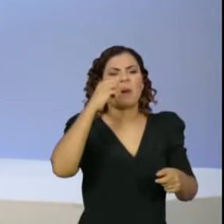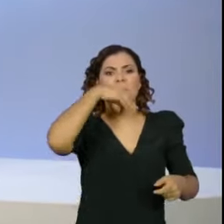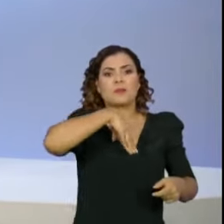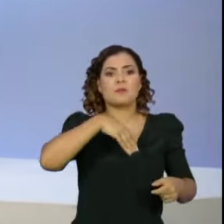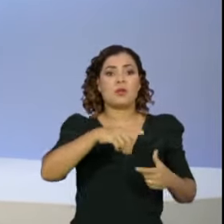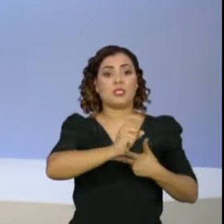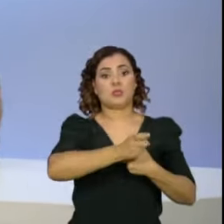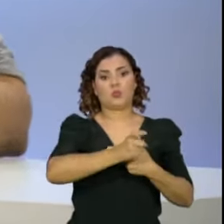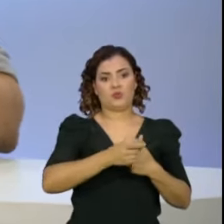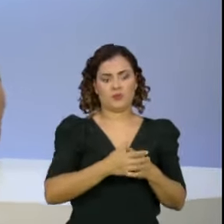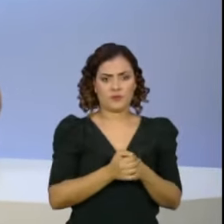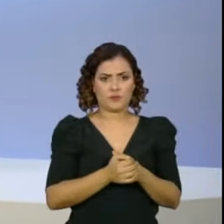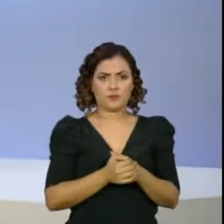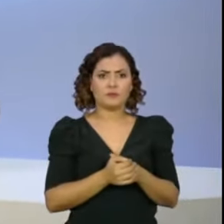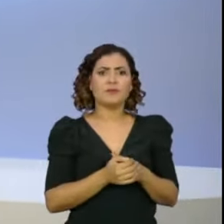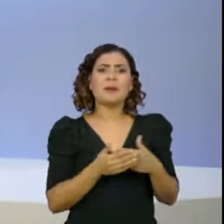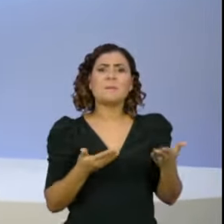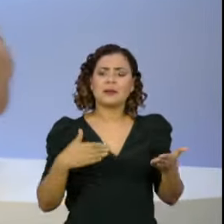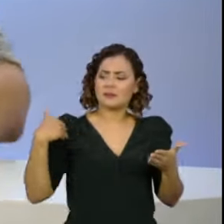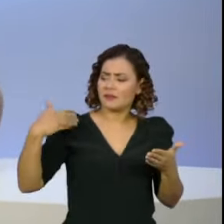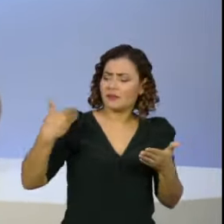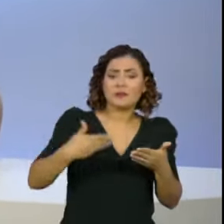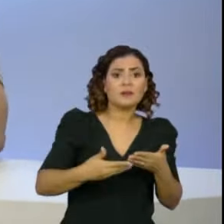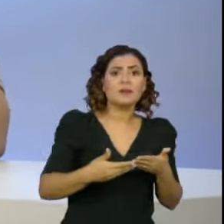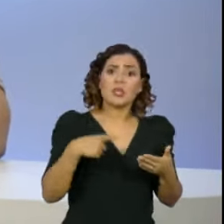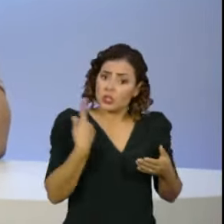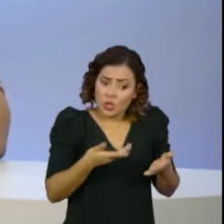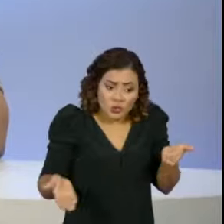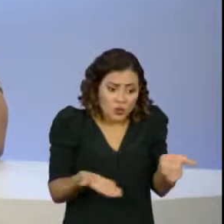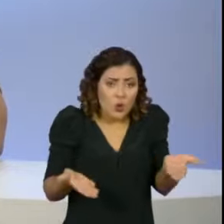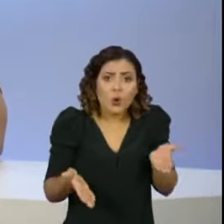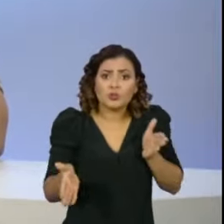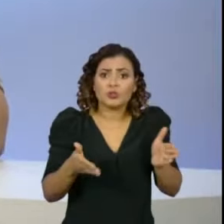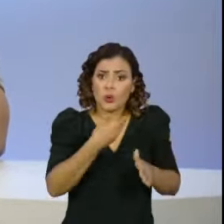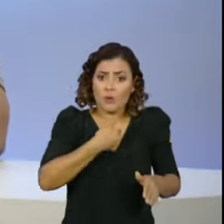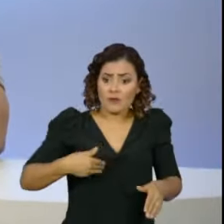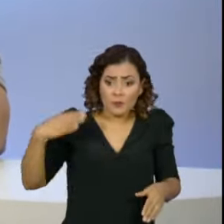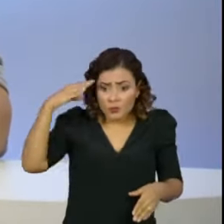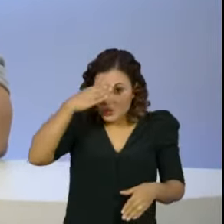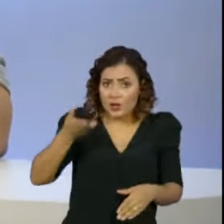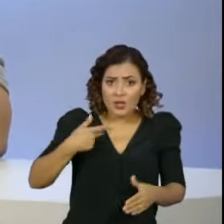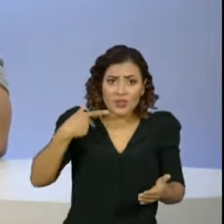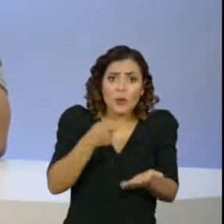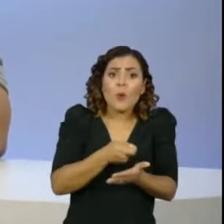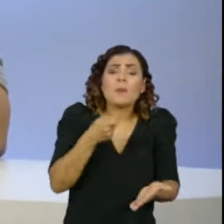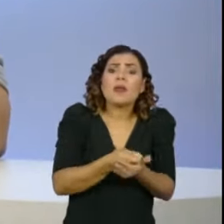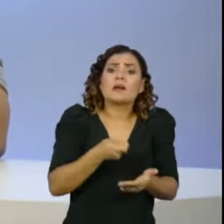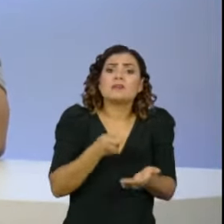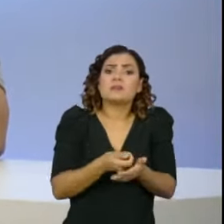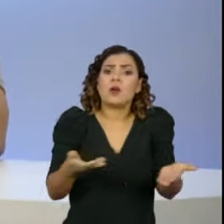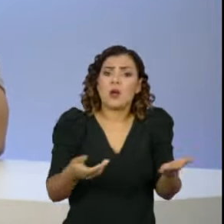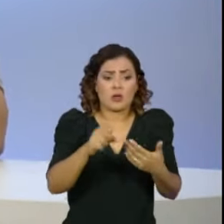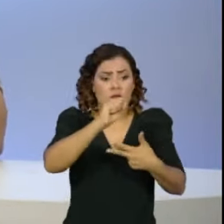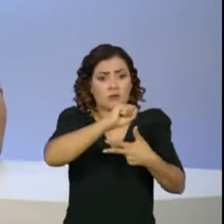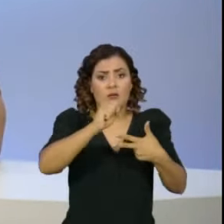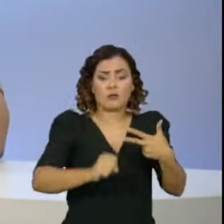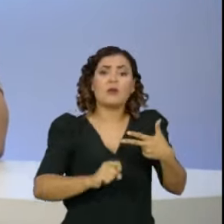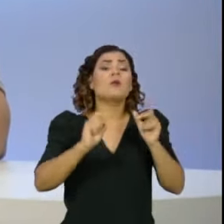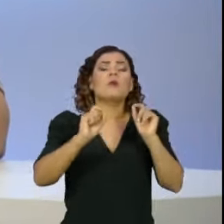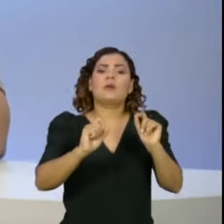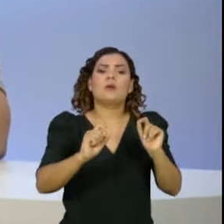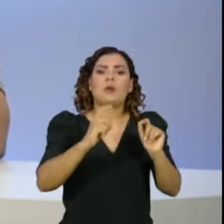do Executivo. Até que ponto essa conjuntura que a gente vive do governo Bolsonaro tem obrigado os poderes a